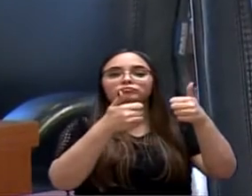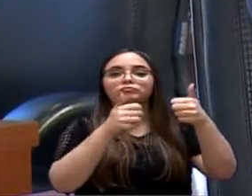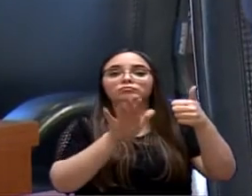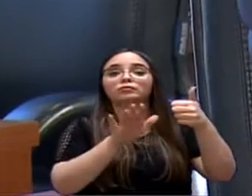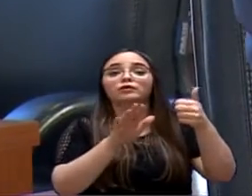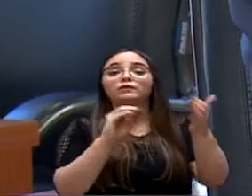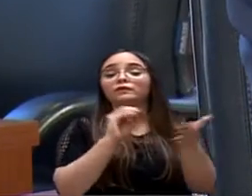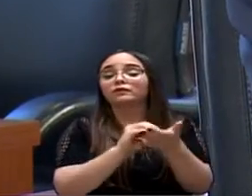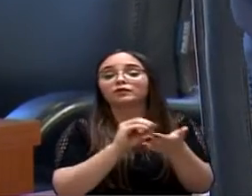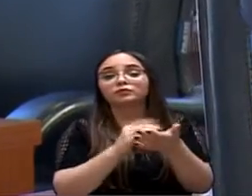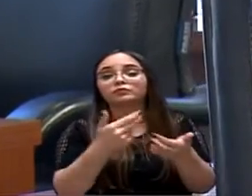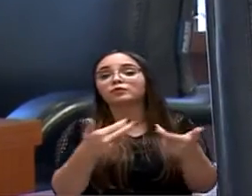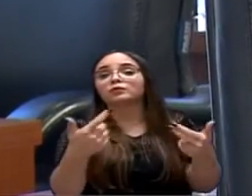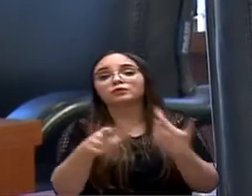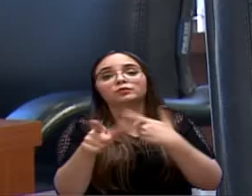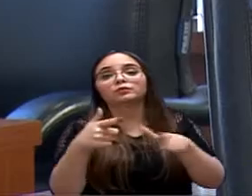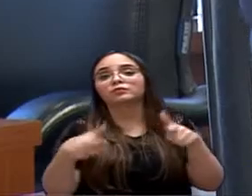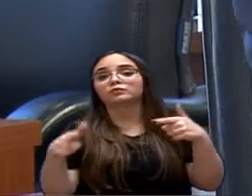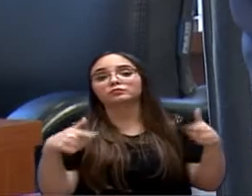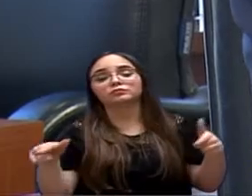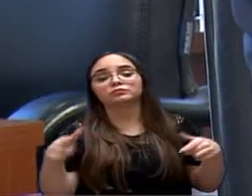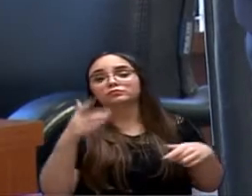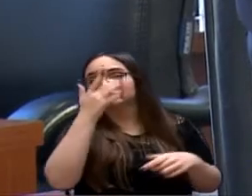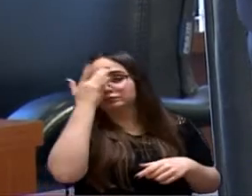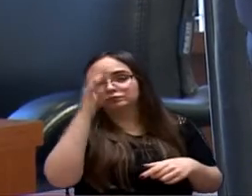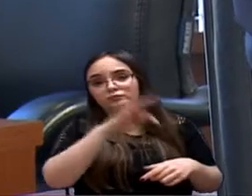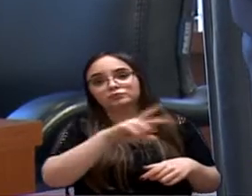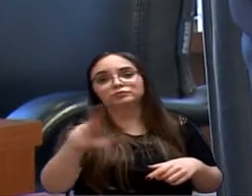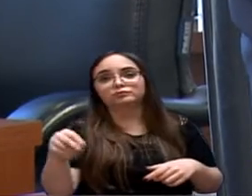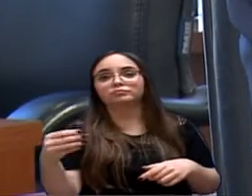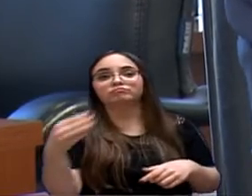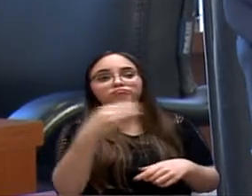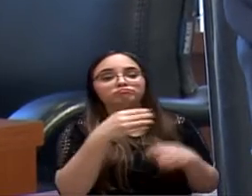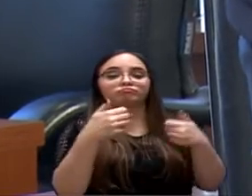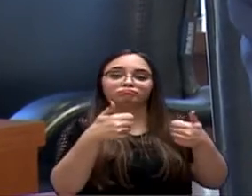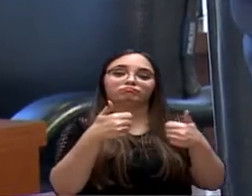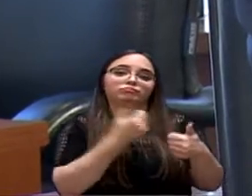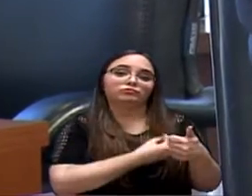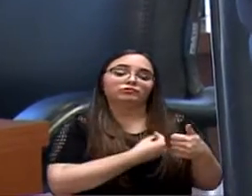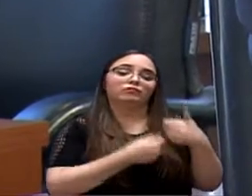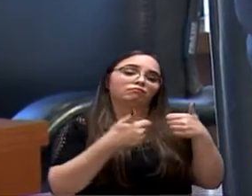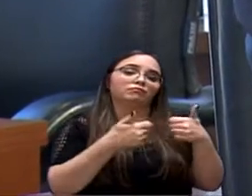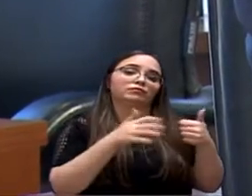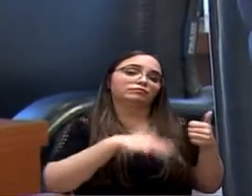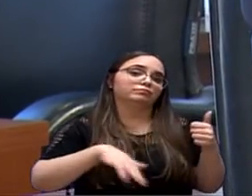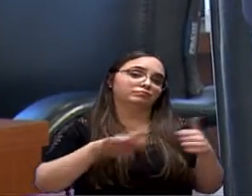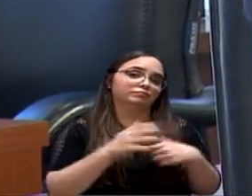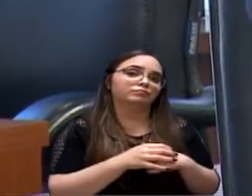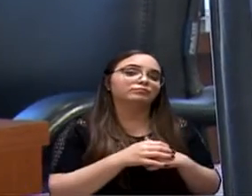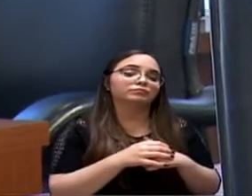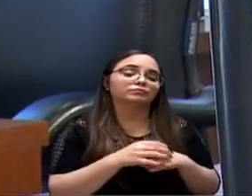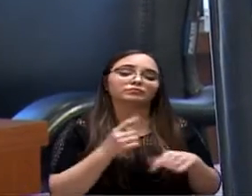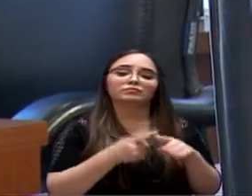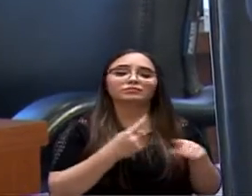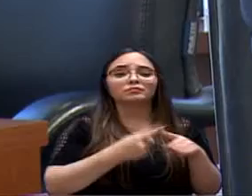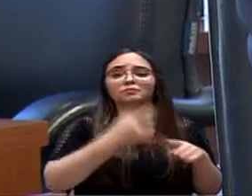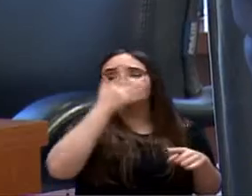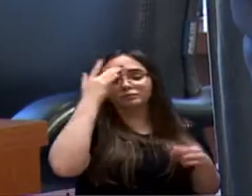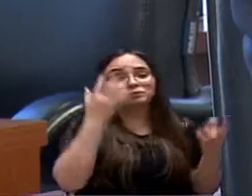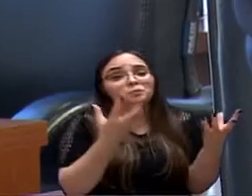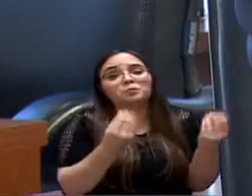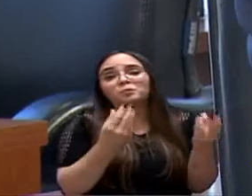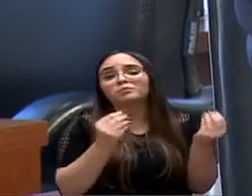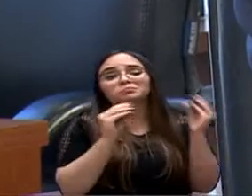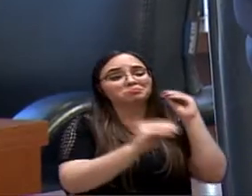a infraestrutura adequada para atender esse povo. É muita gente, e isso tem um